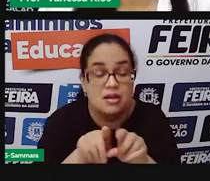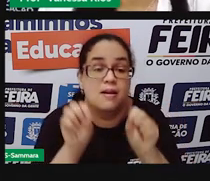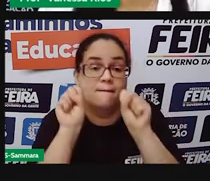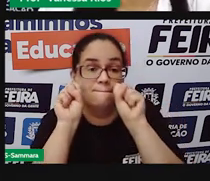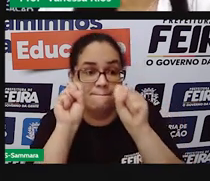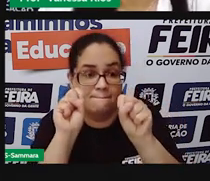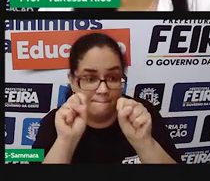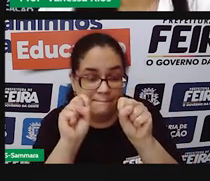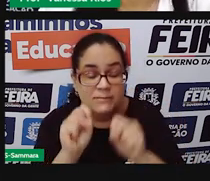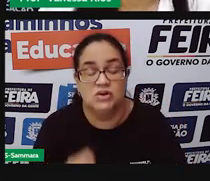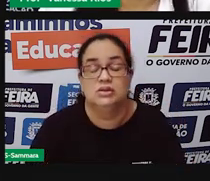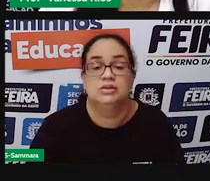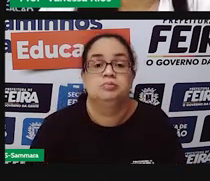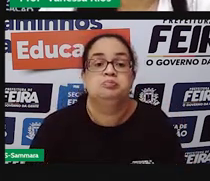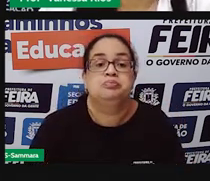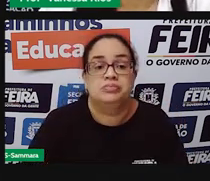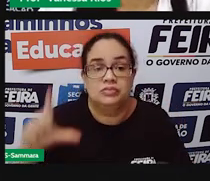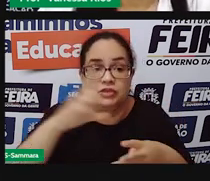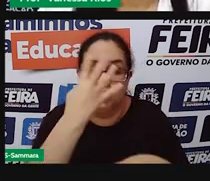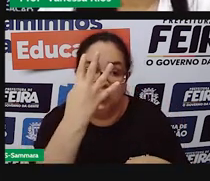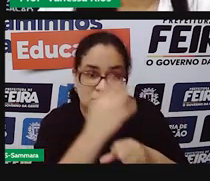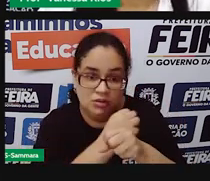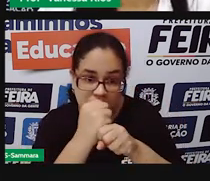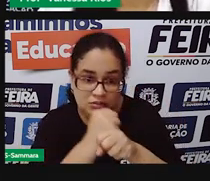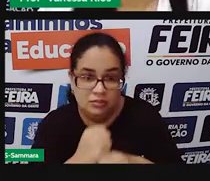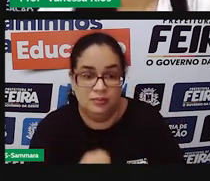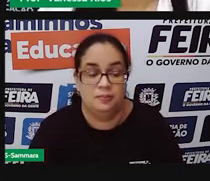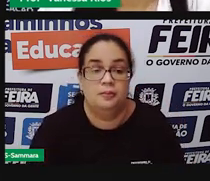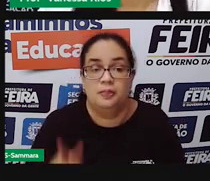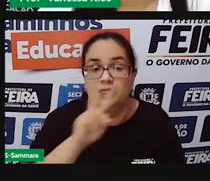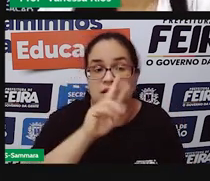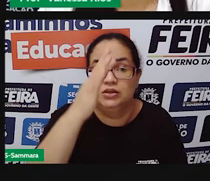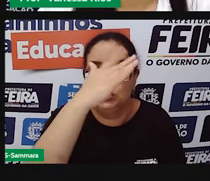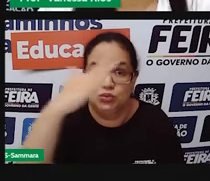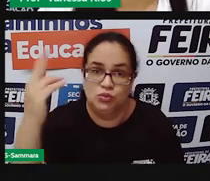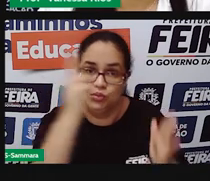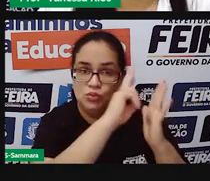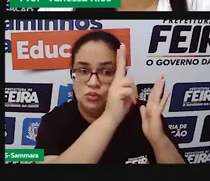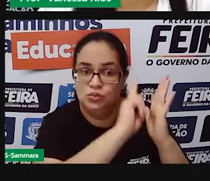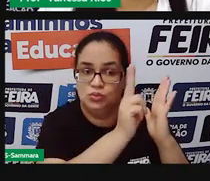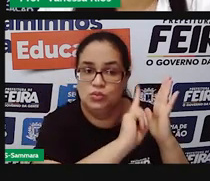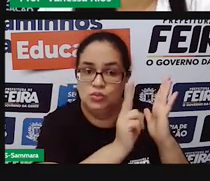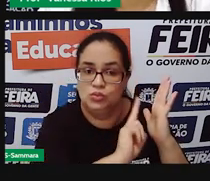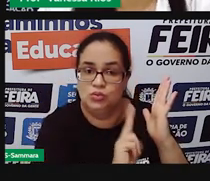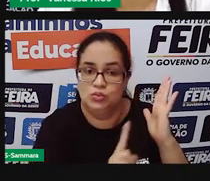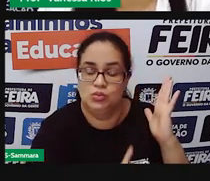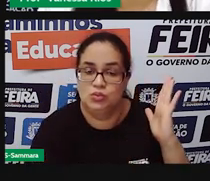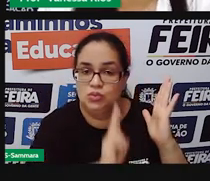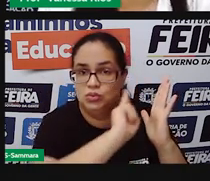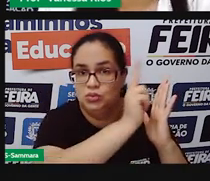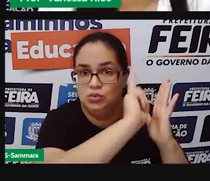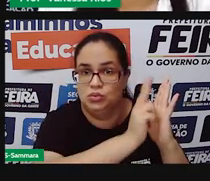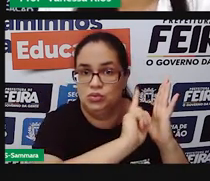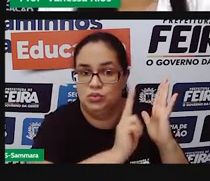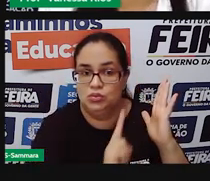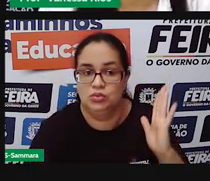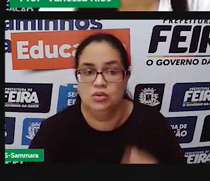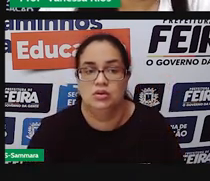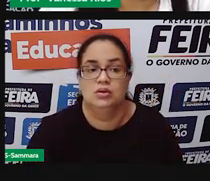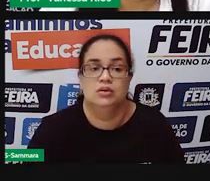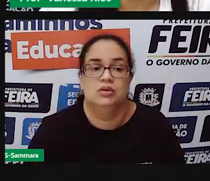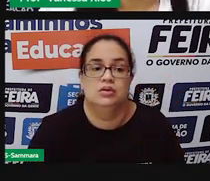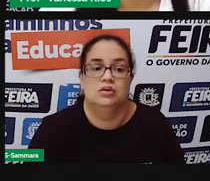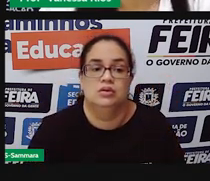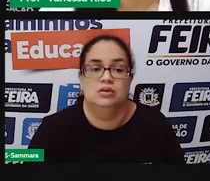legislativo por quatro anos. E aí esse aqui a Pró não colocou os nomes completos né porque são 21 ficaria